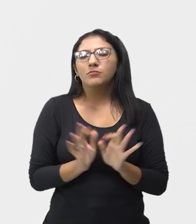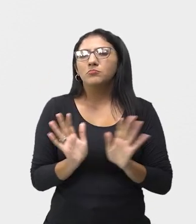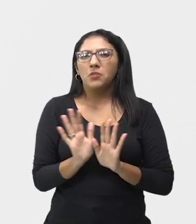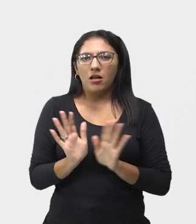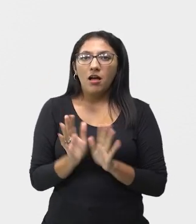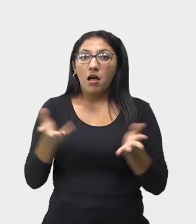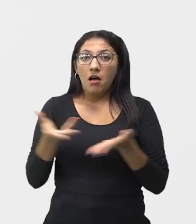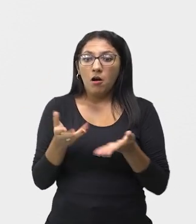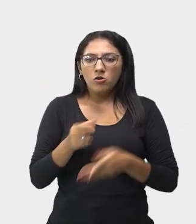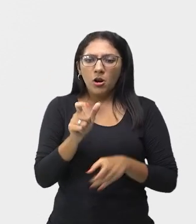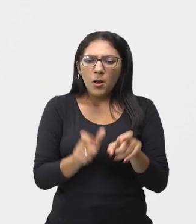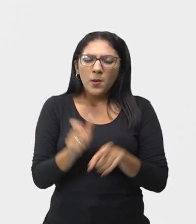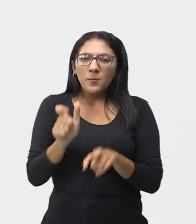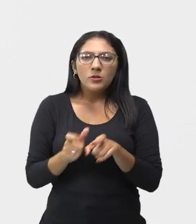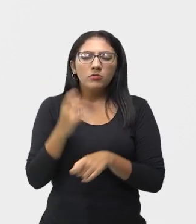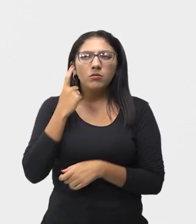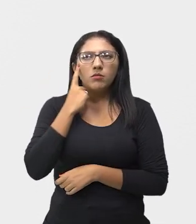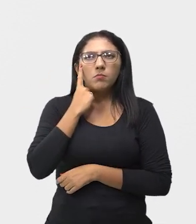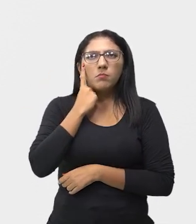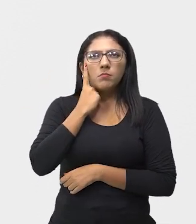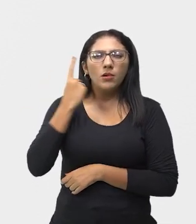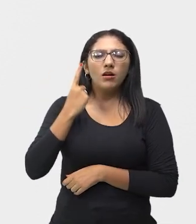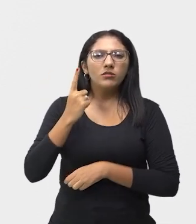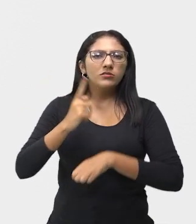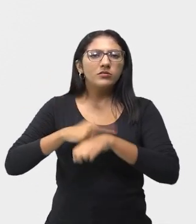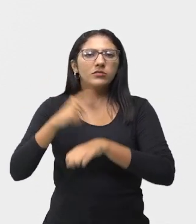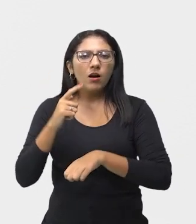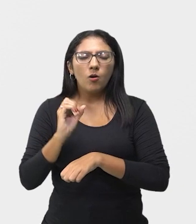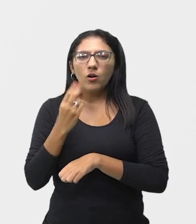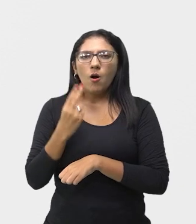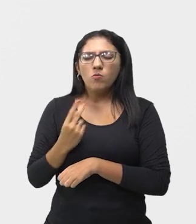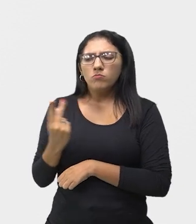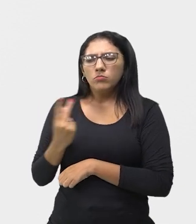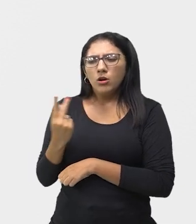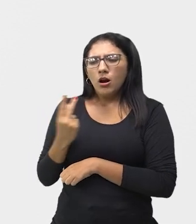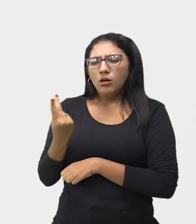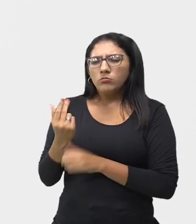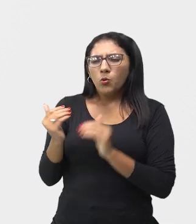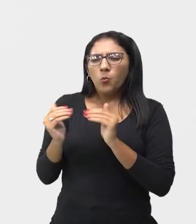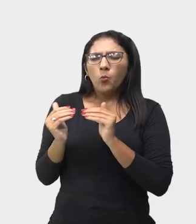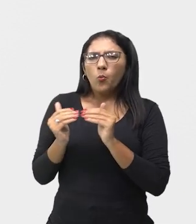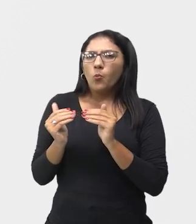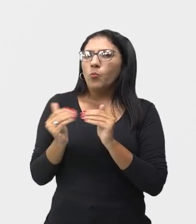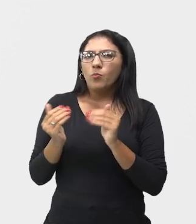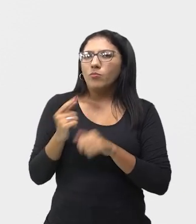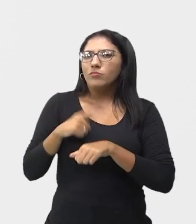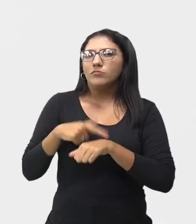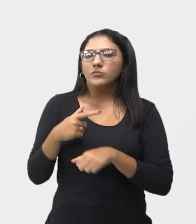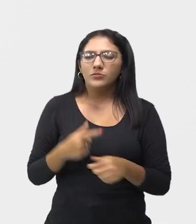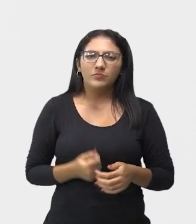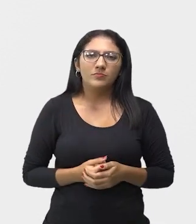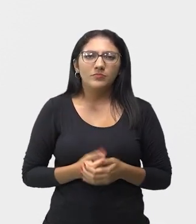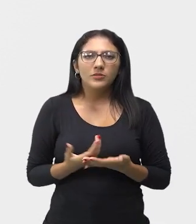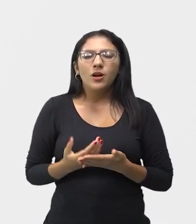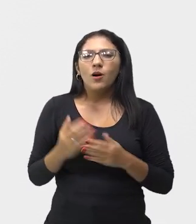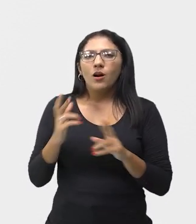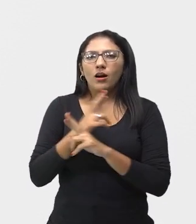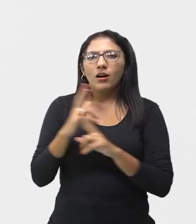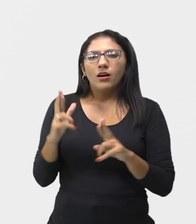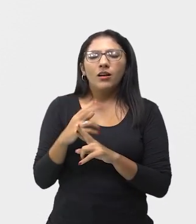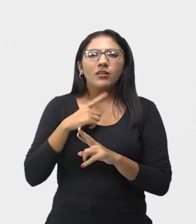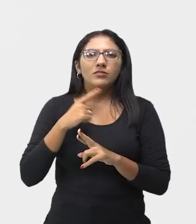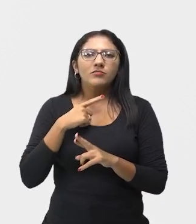interpretam algo não pensado ou articulado anteriormente. Então, o teatro